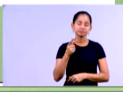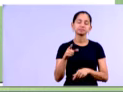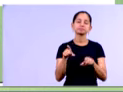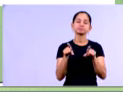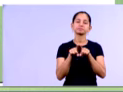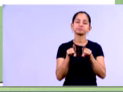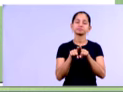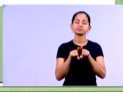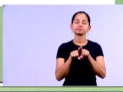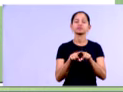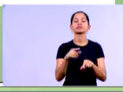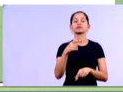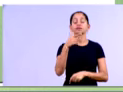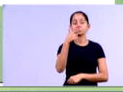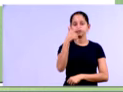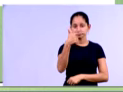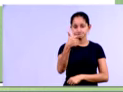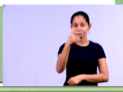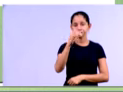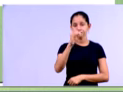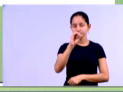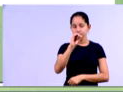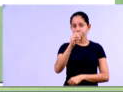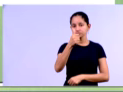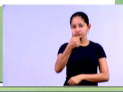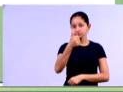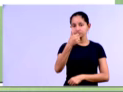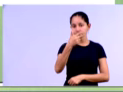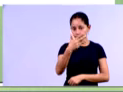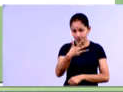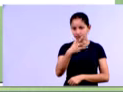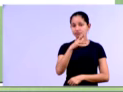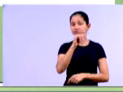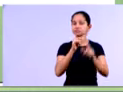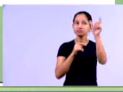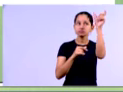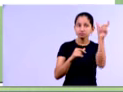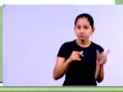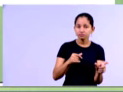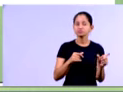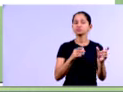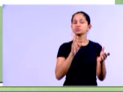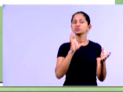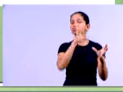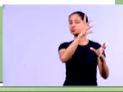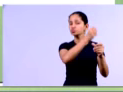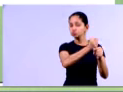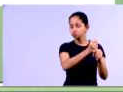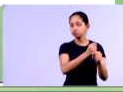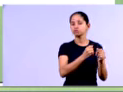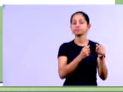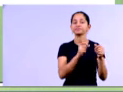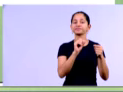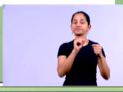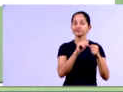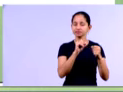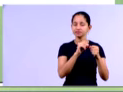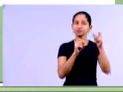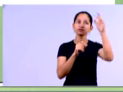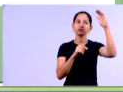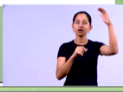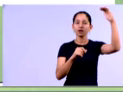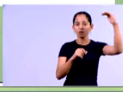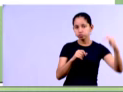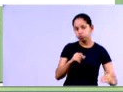que em 2013, né, por exemplo, se nós pegarmos aí a conta de disponibilidade, né, na análise vertical, em